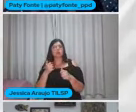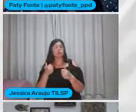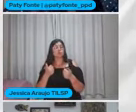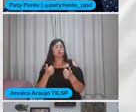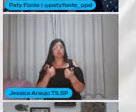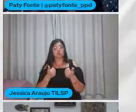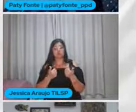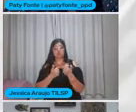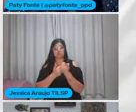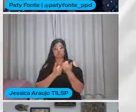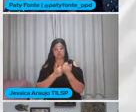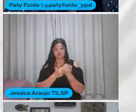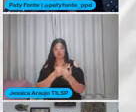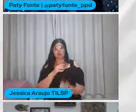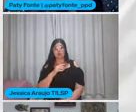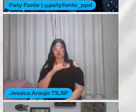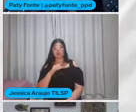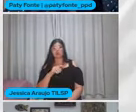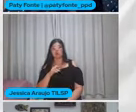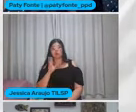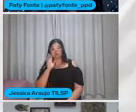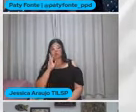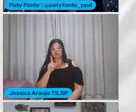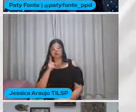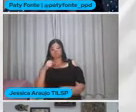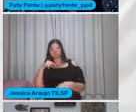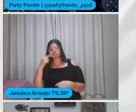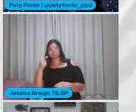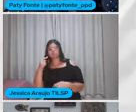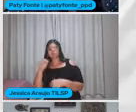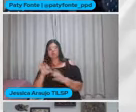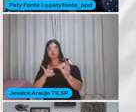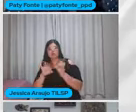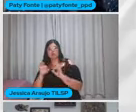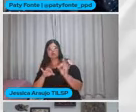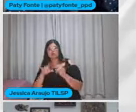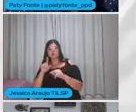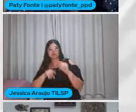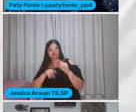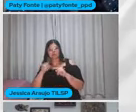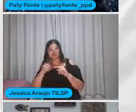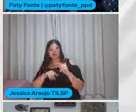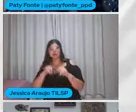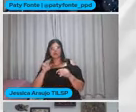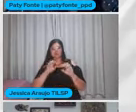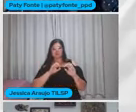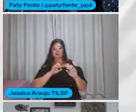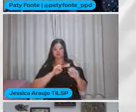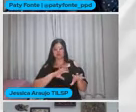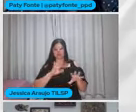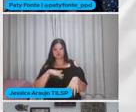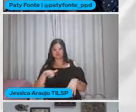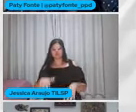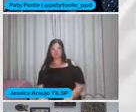Agora eu dou consultoria Mais eventual Mas eu participei Da elaboração de material Para a educação infantil